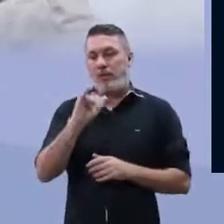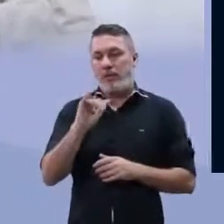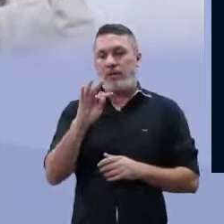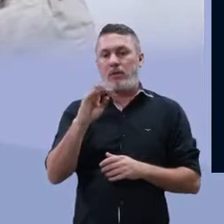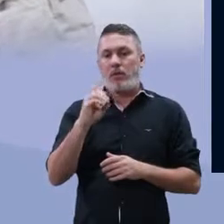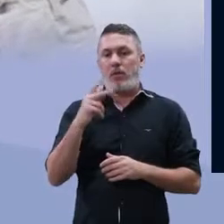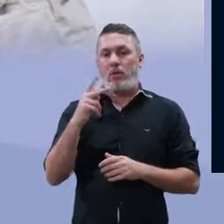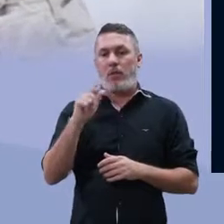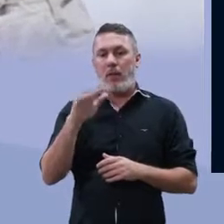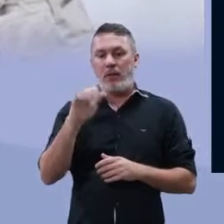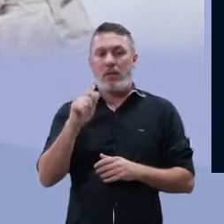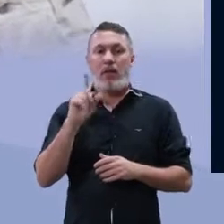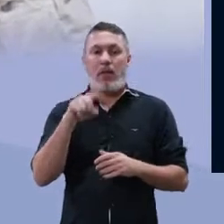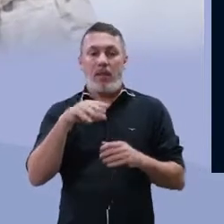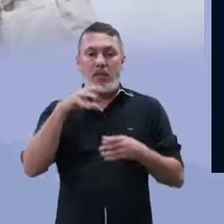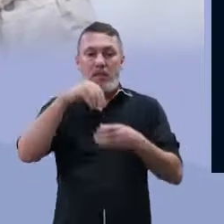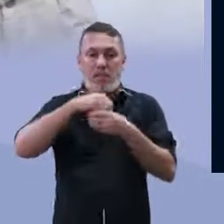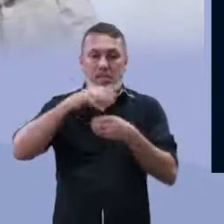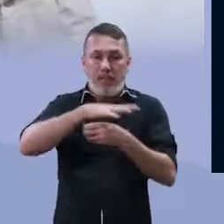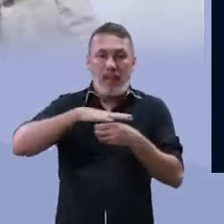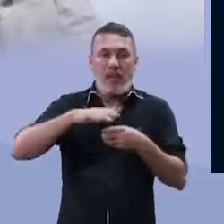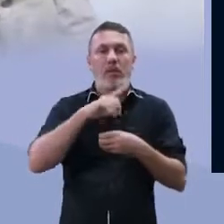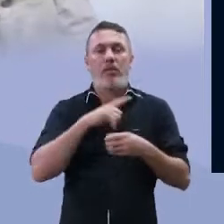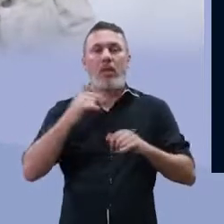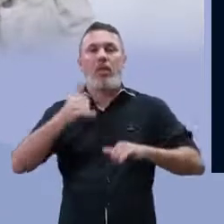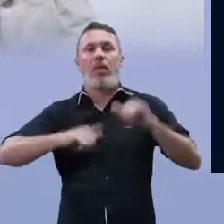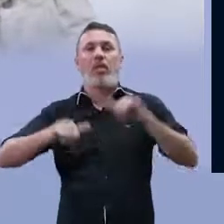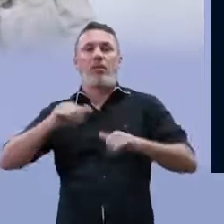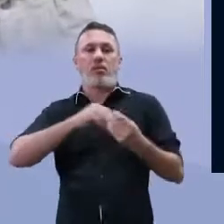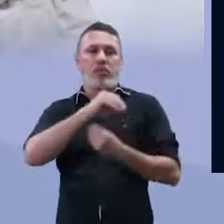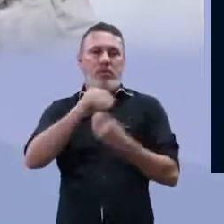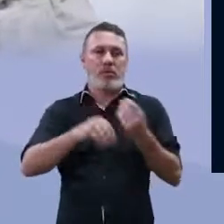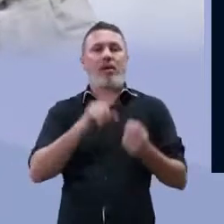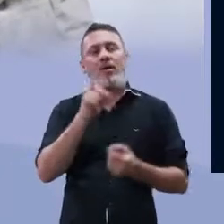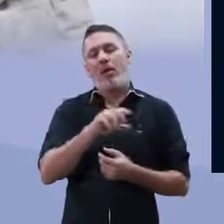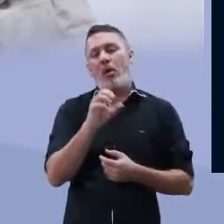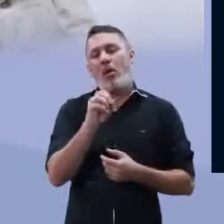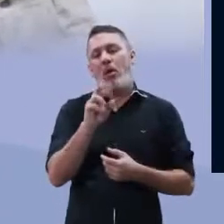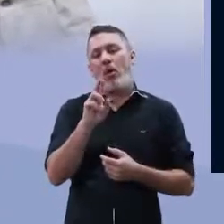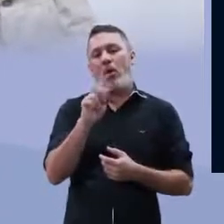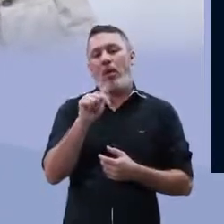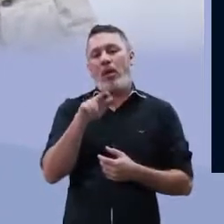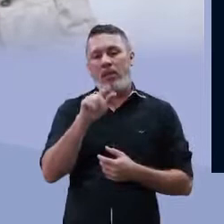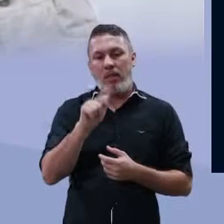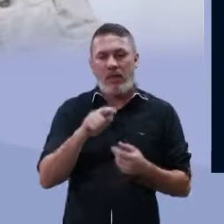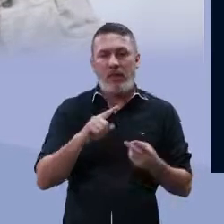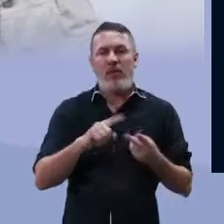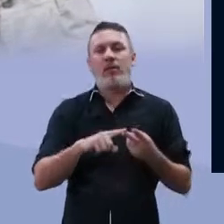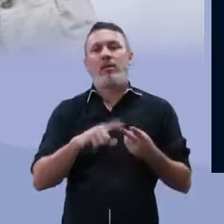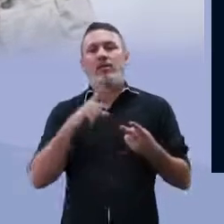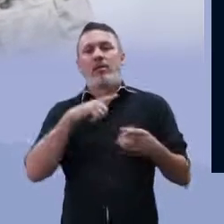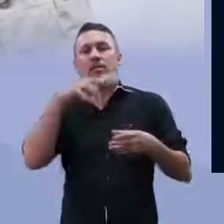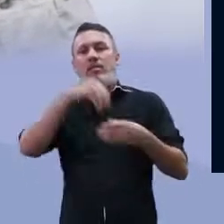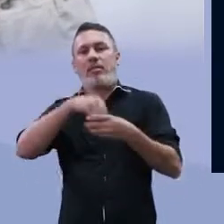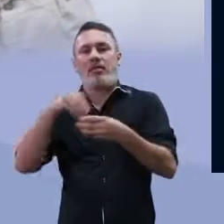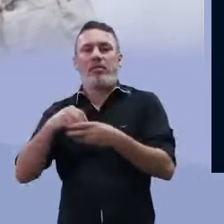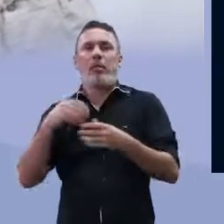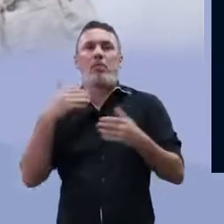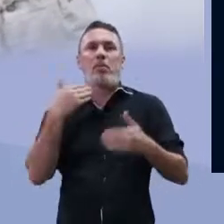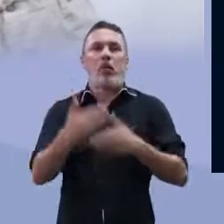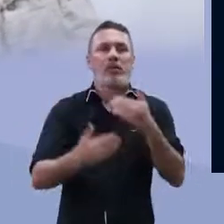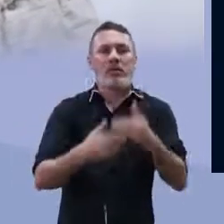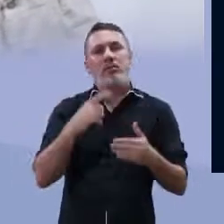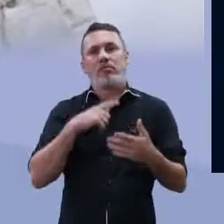O citoplasma, ele é o meio onde vai acontecer as reações químicas. Então as organelas, tudo